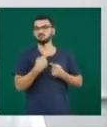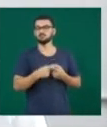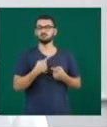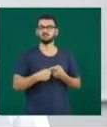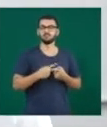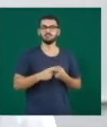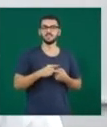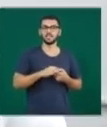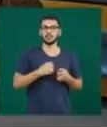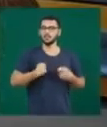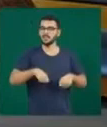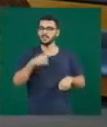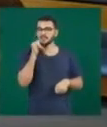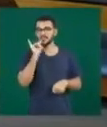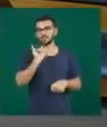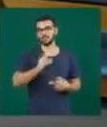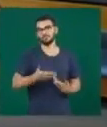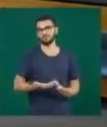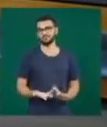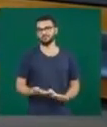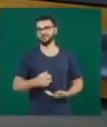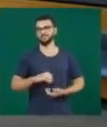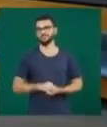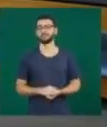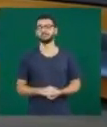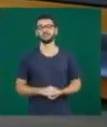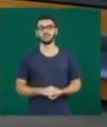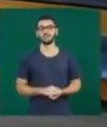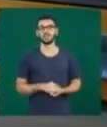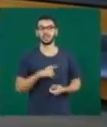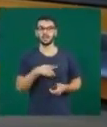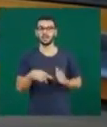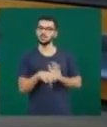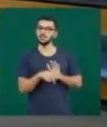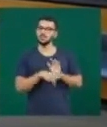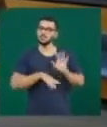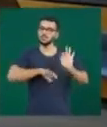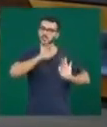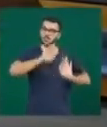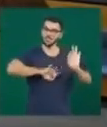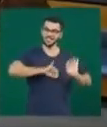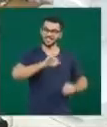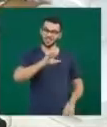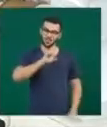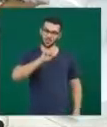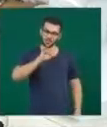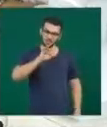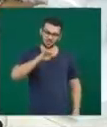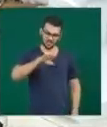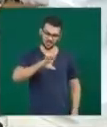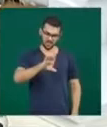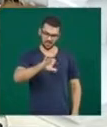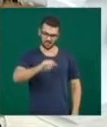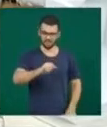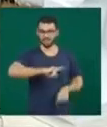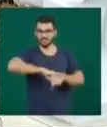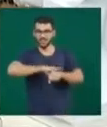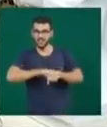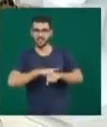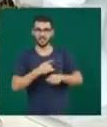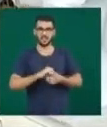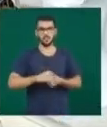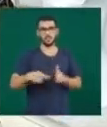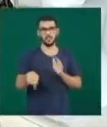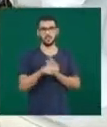Antes de prevenir, né? Ela é uma das voluntárias do projeto Incontinência Urinária de Esforço. Uma iniciativa do Núcleo de Estudos e